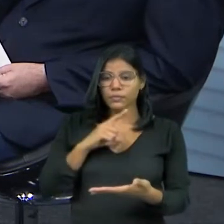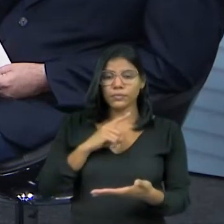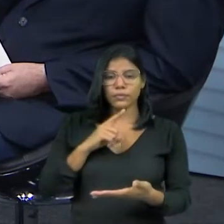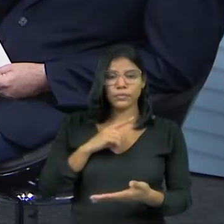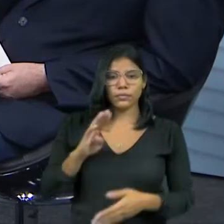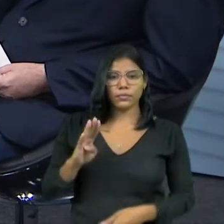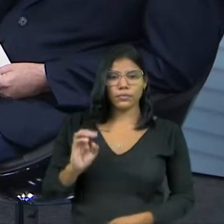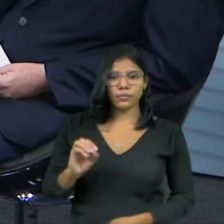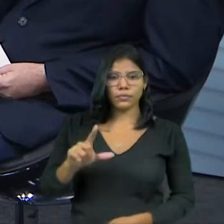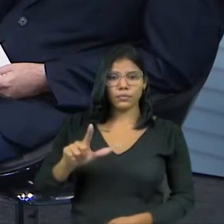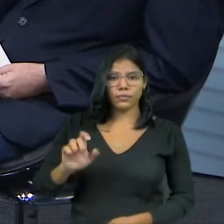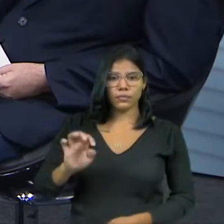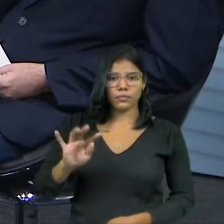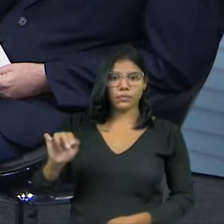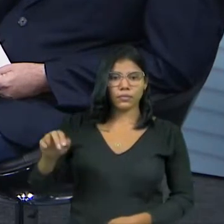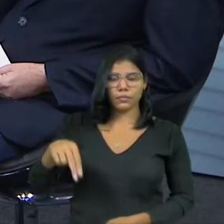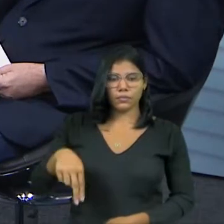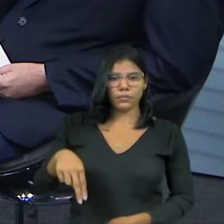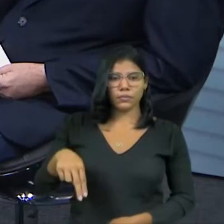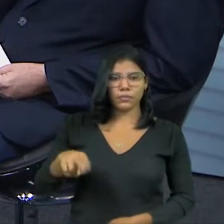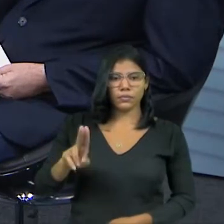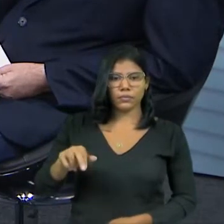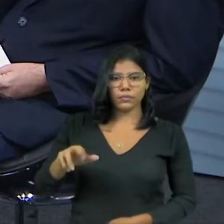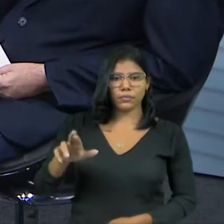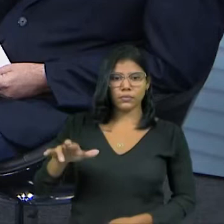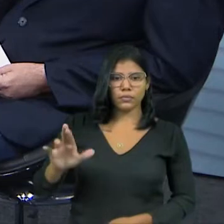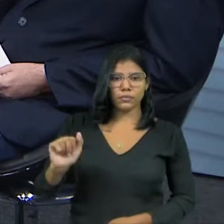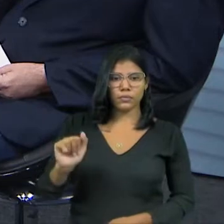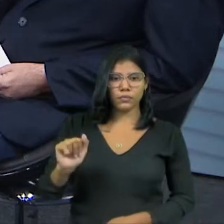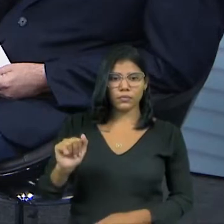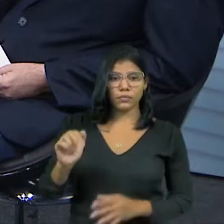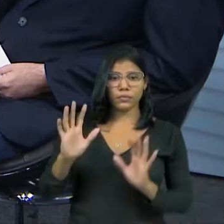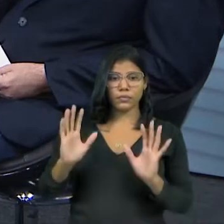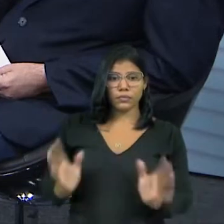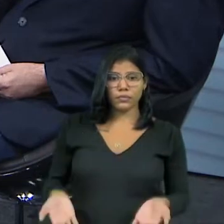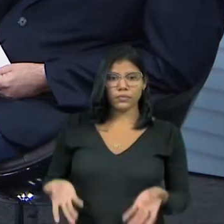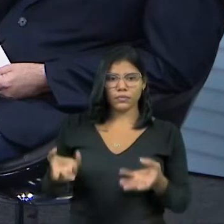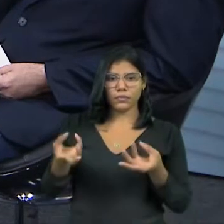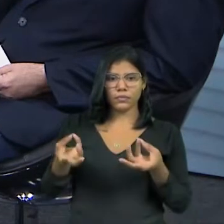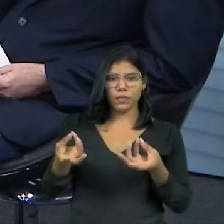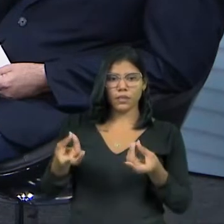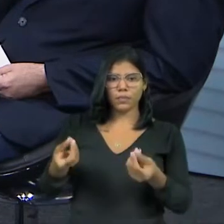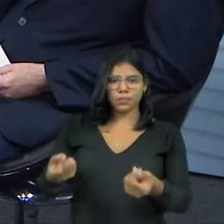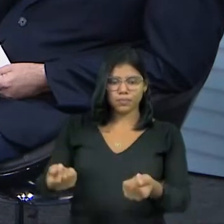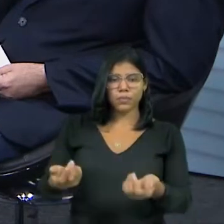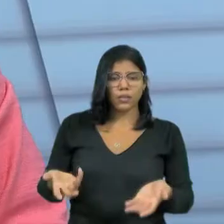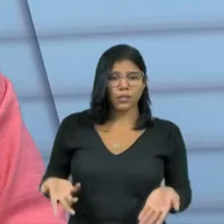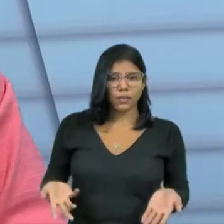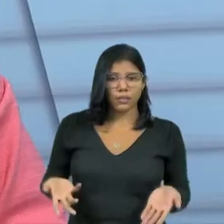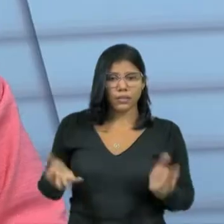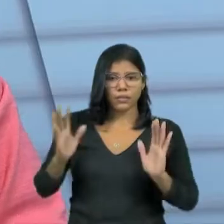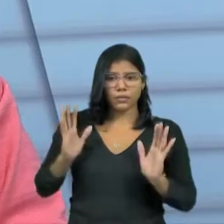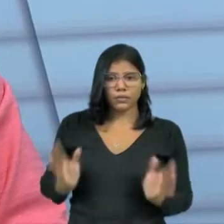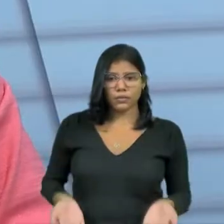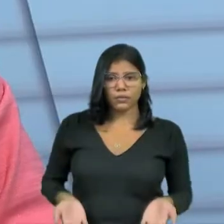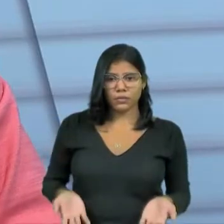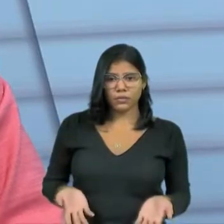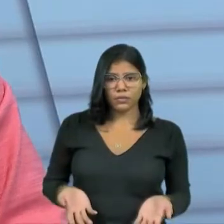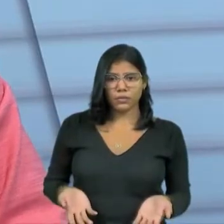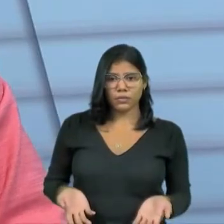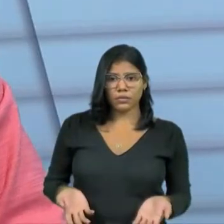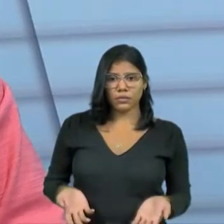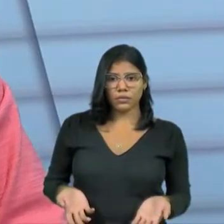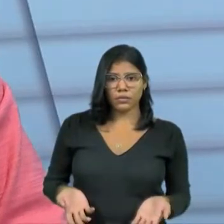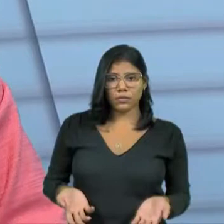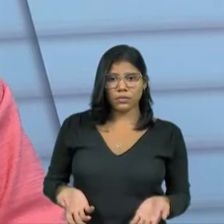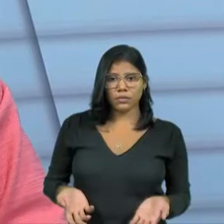acompanhar direitinho. Os votos são todos totalizados. Então, assim, a questão da contagem dos votos, isso é uma contagem eletrônica. Como